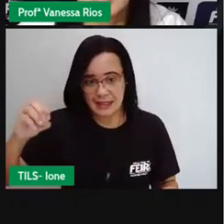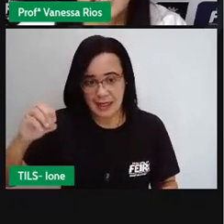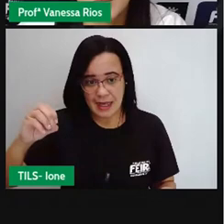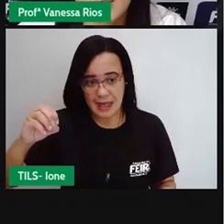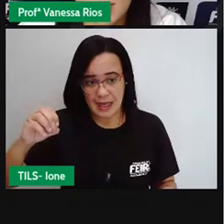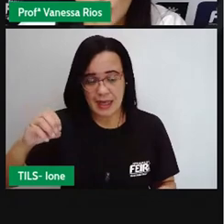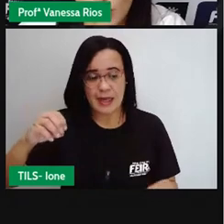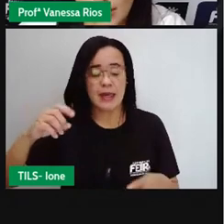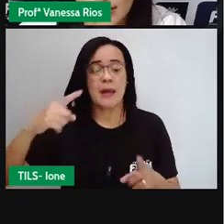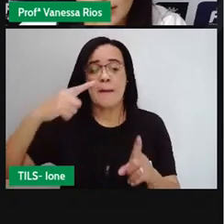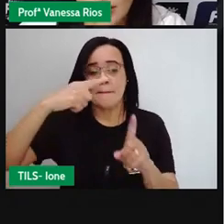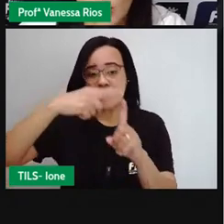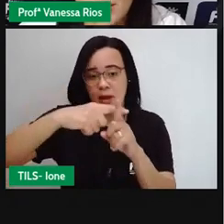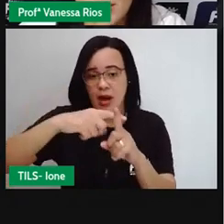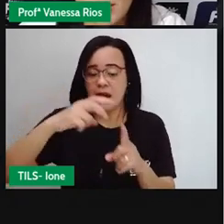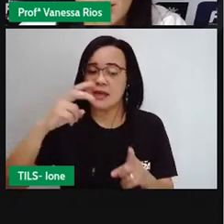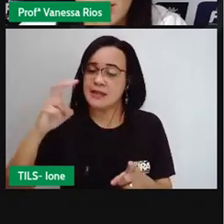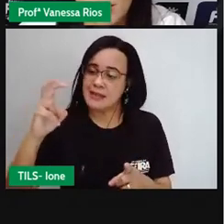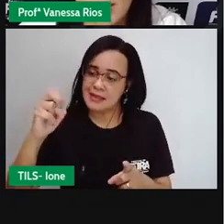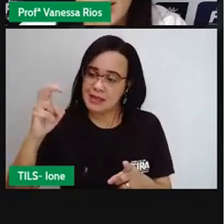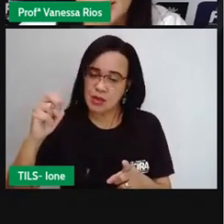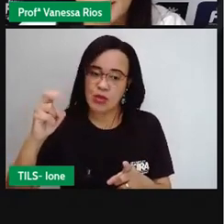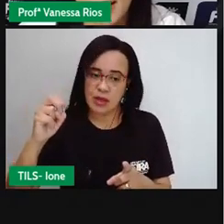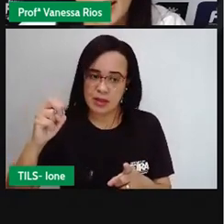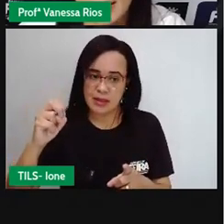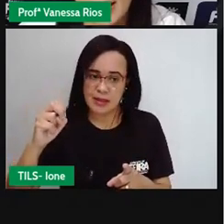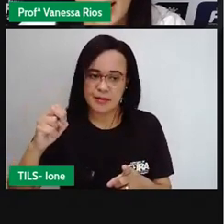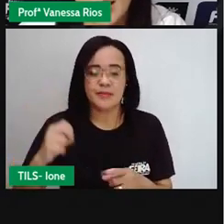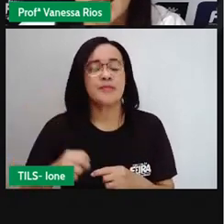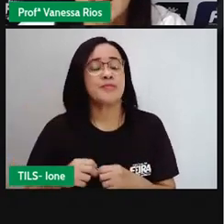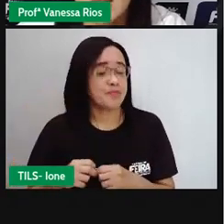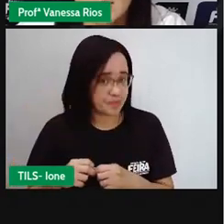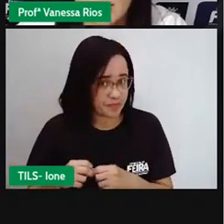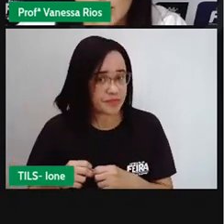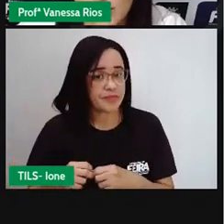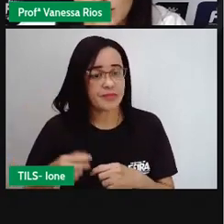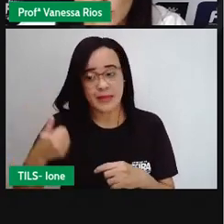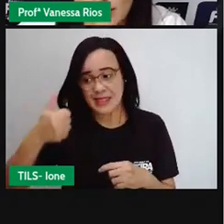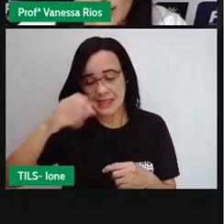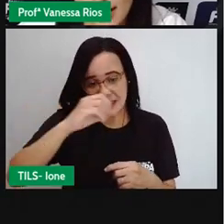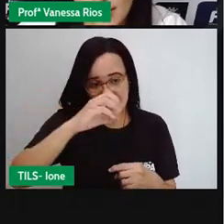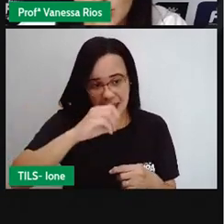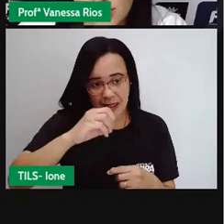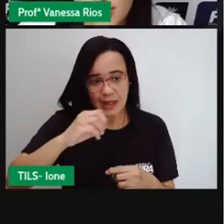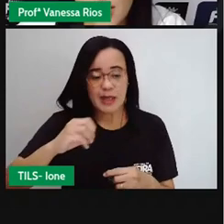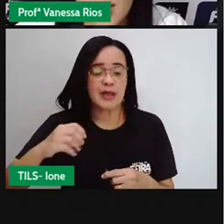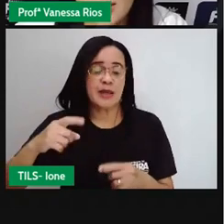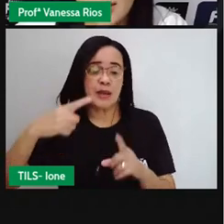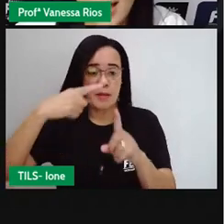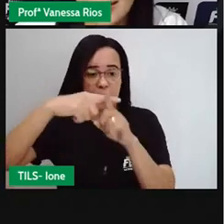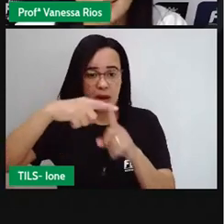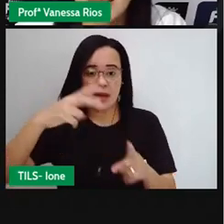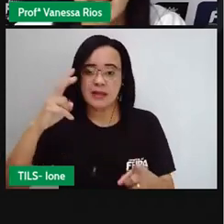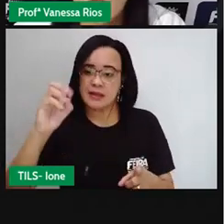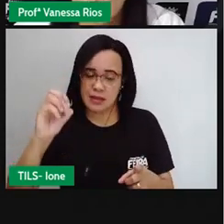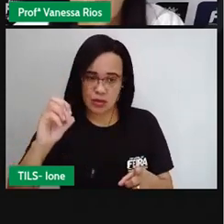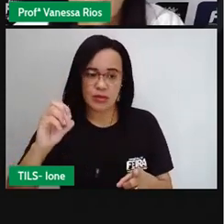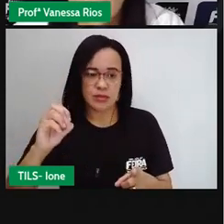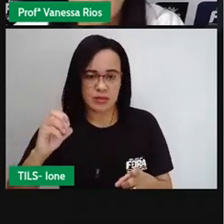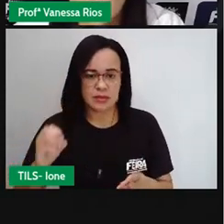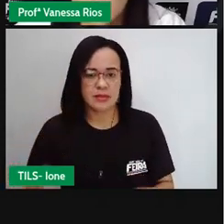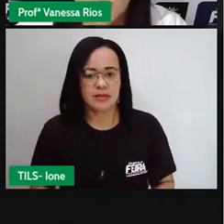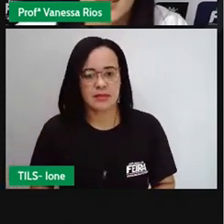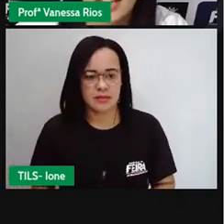cento e cinquenta então uma centena e meia equivale a cento e cinquenta laranjas se ele deu